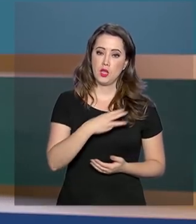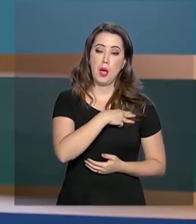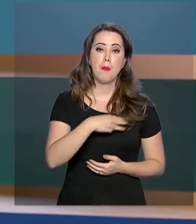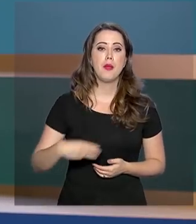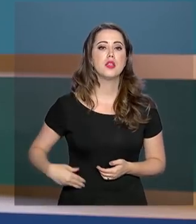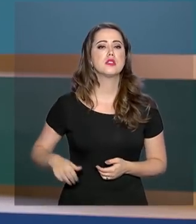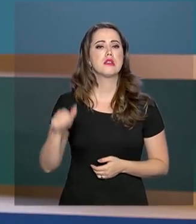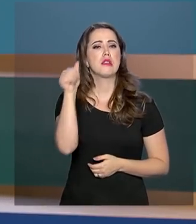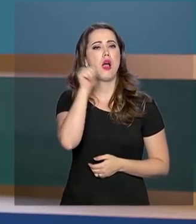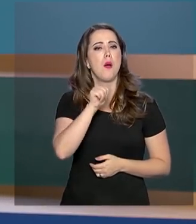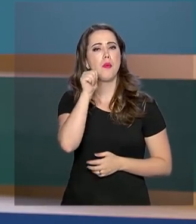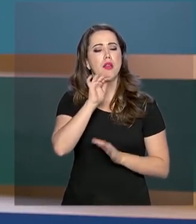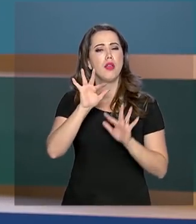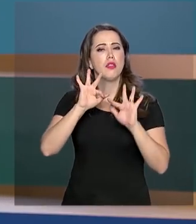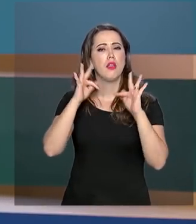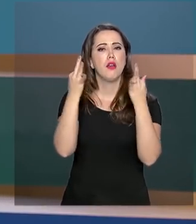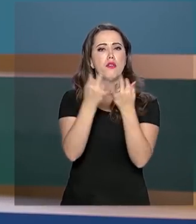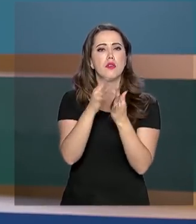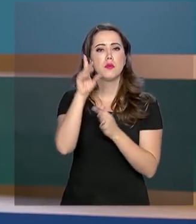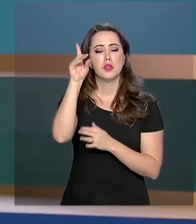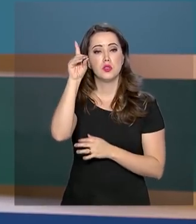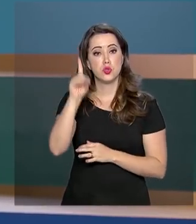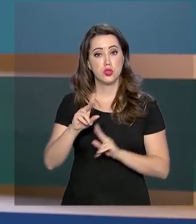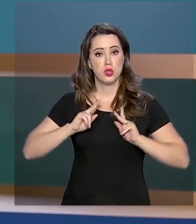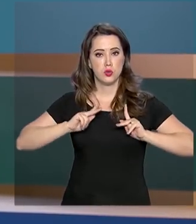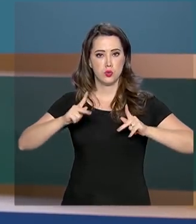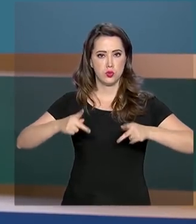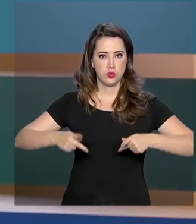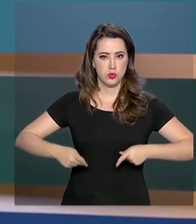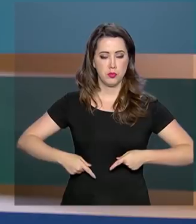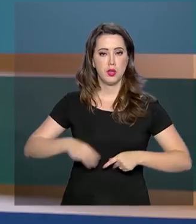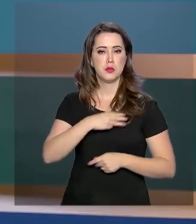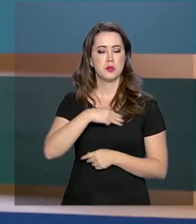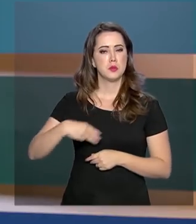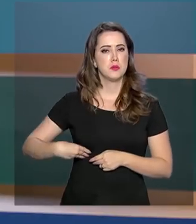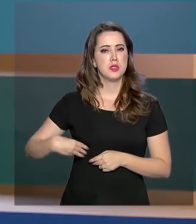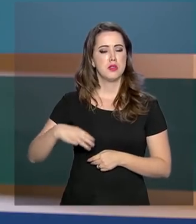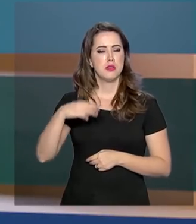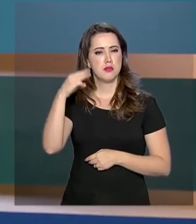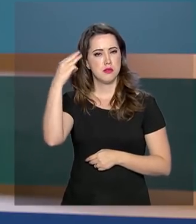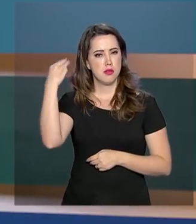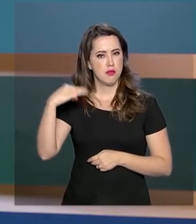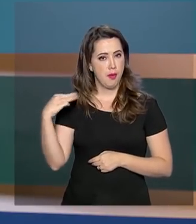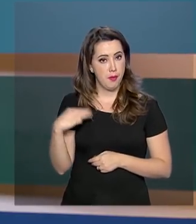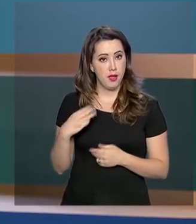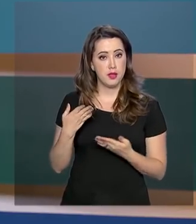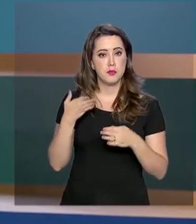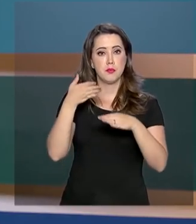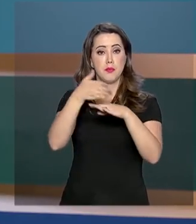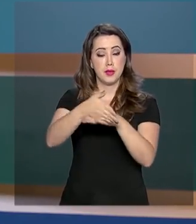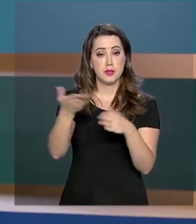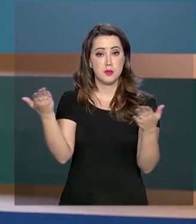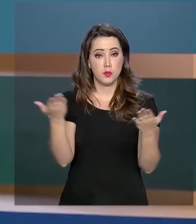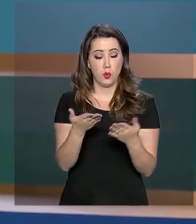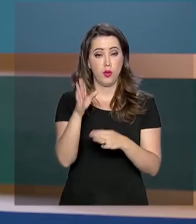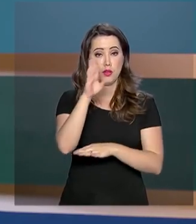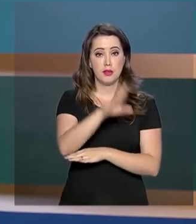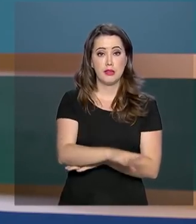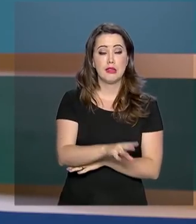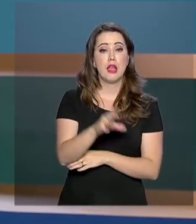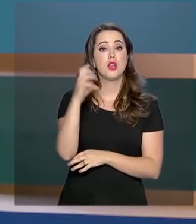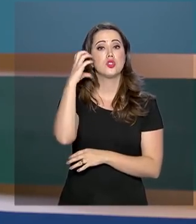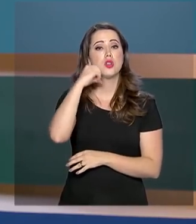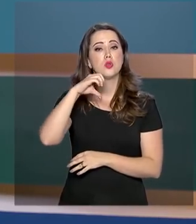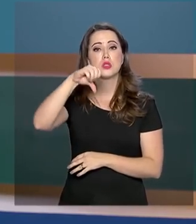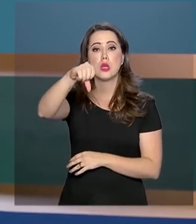Mulher, da Família e dos Direitos Humanos, Damares Alves, participou agora à tarde do seminário Adoção Nove Meses, Família